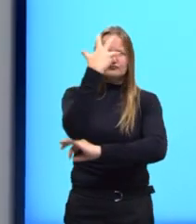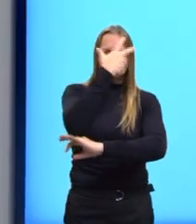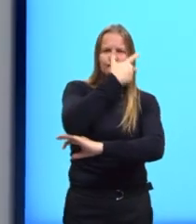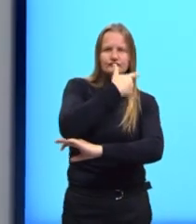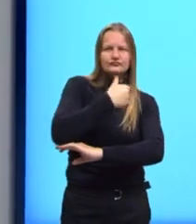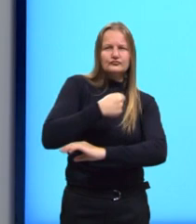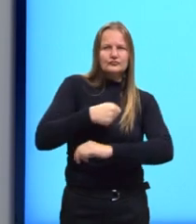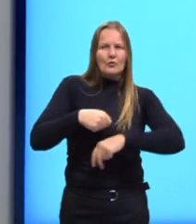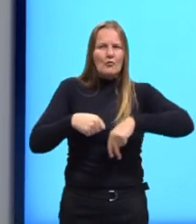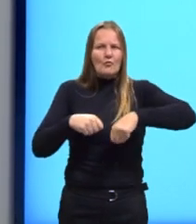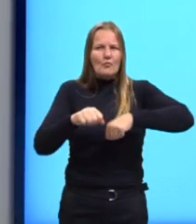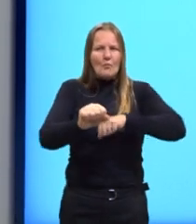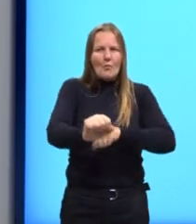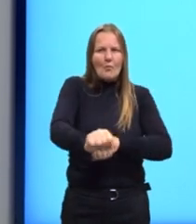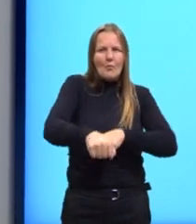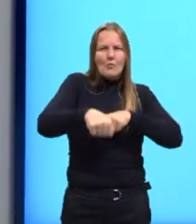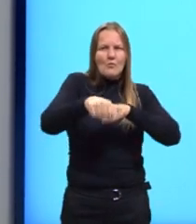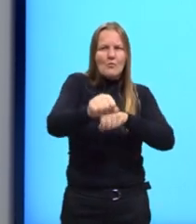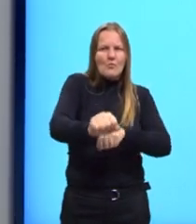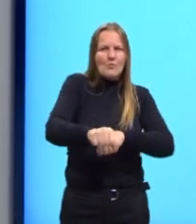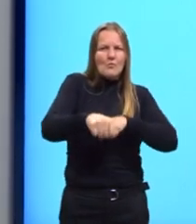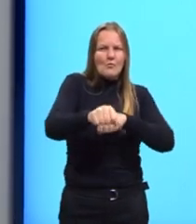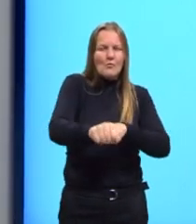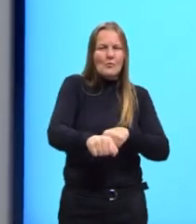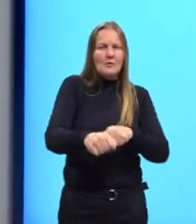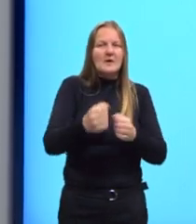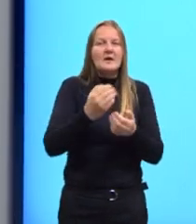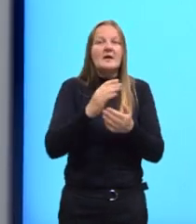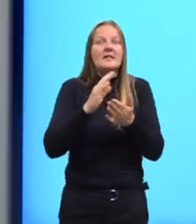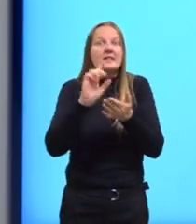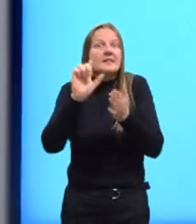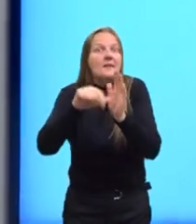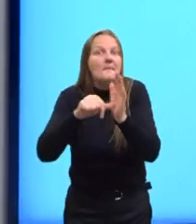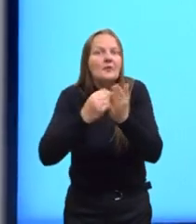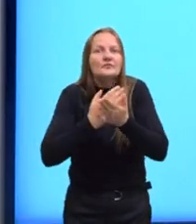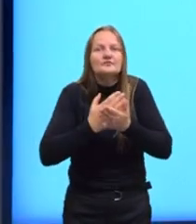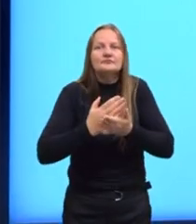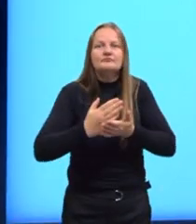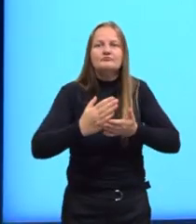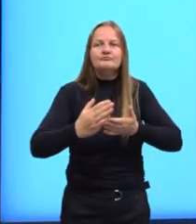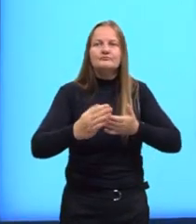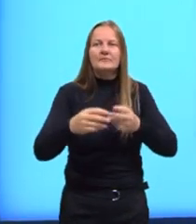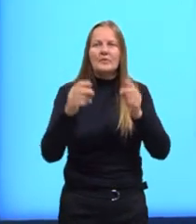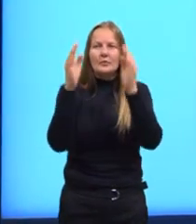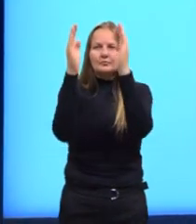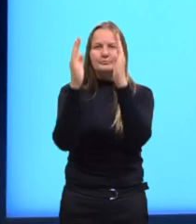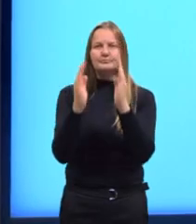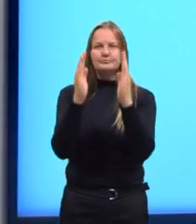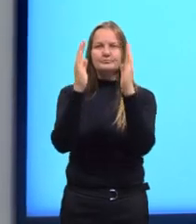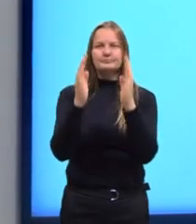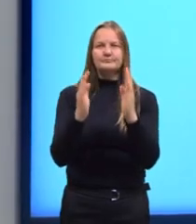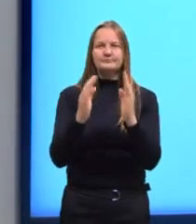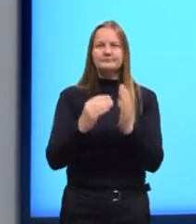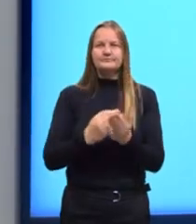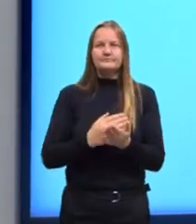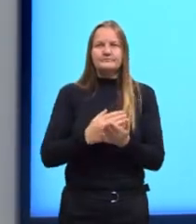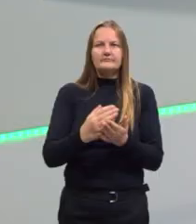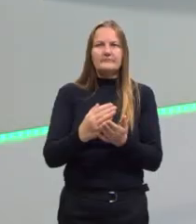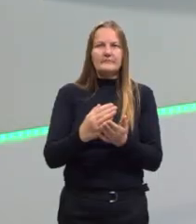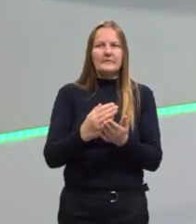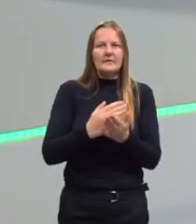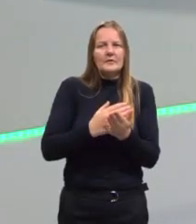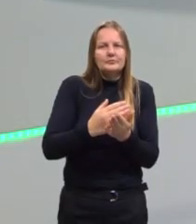pata traseira do cavalo. Depois, introdução. E aí reparem que na introdução, do